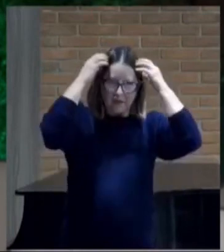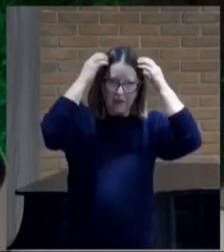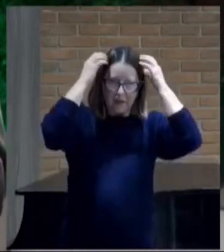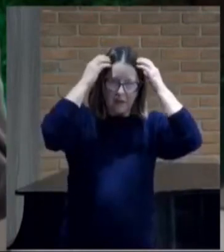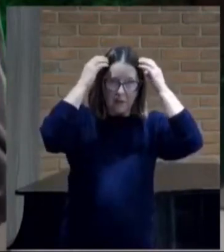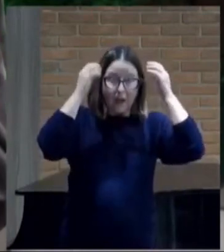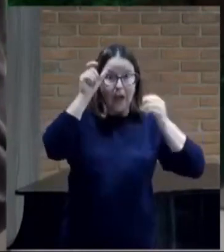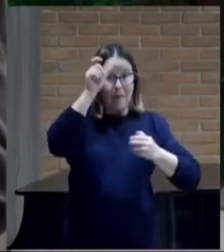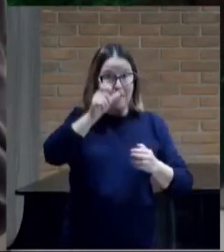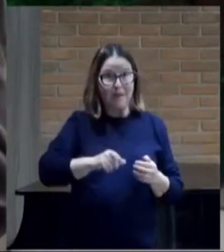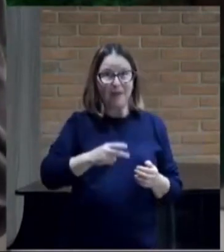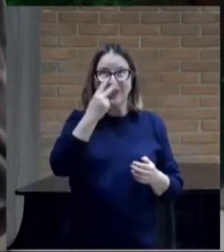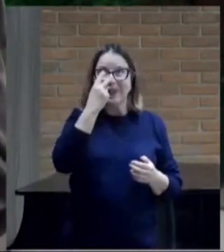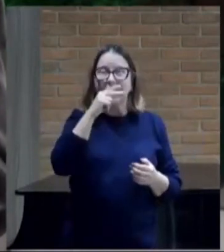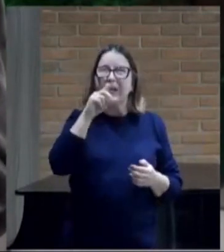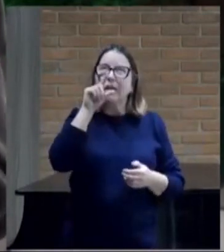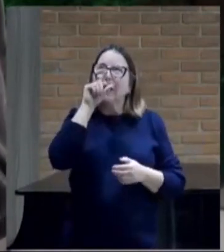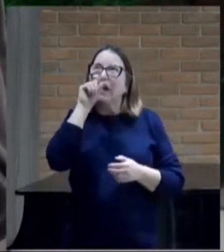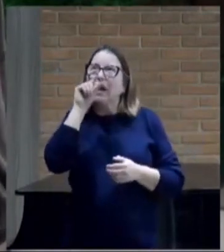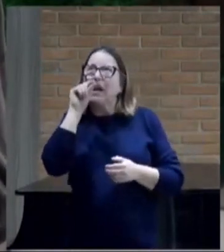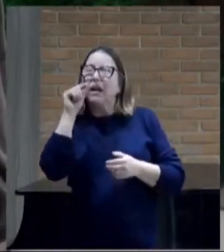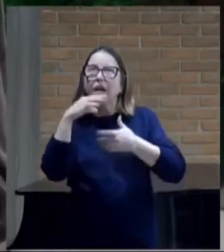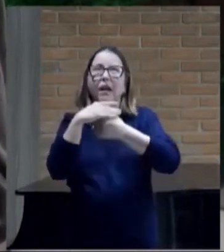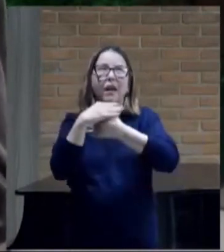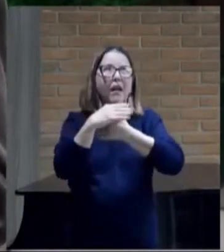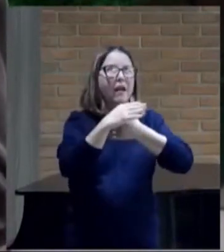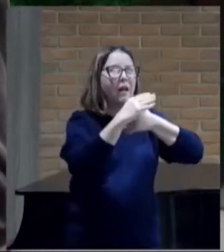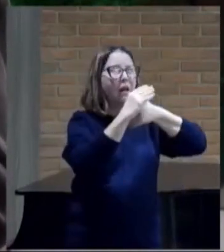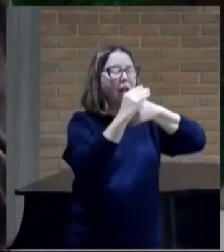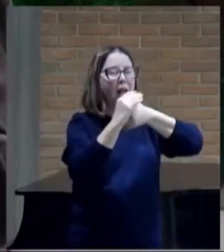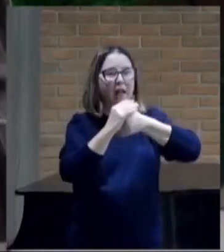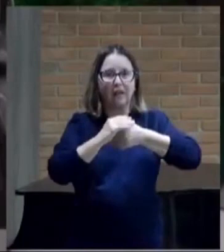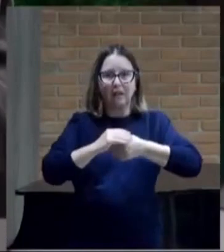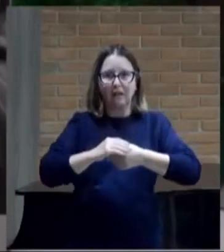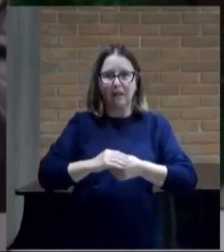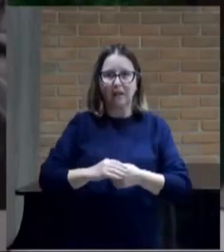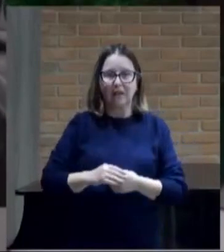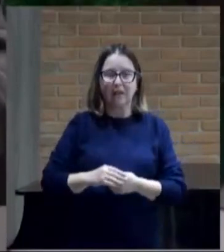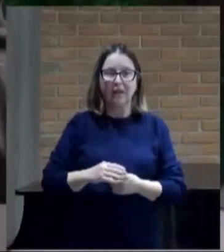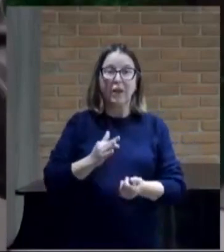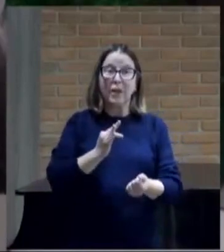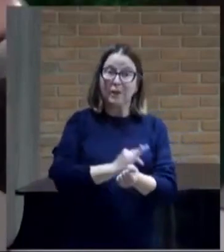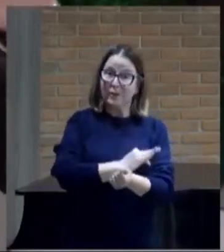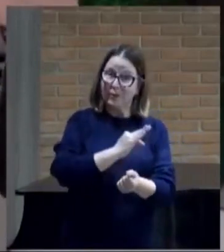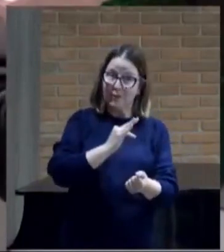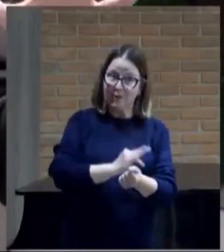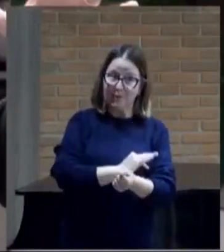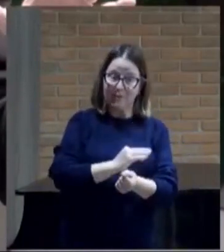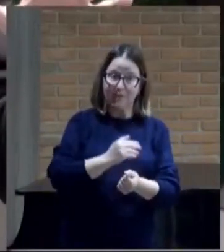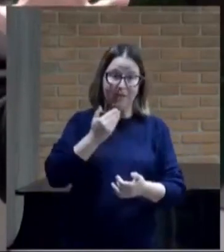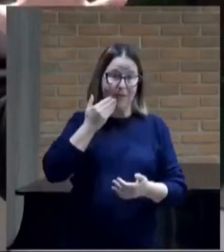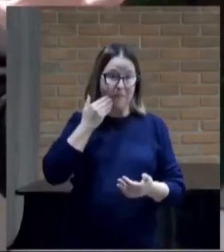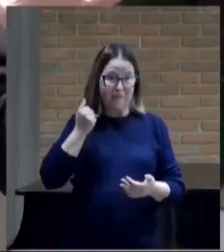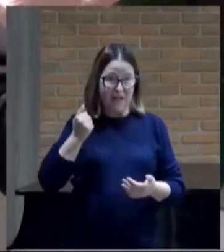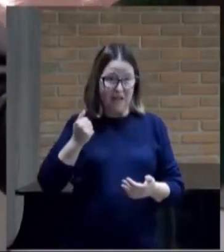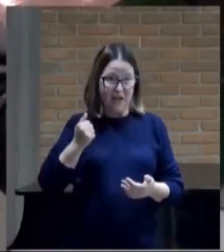passear tem mais condições de suportar as agruras deste mundo.